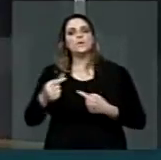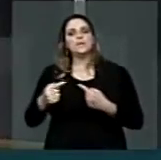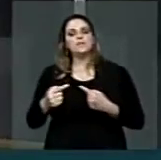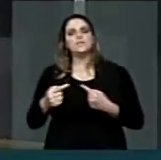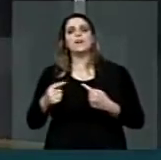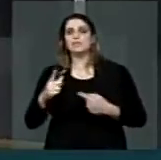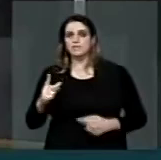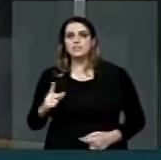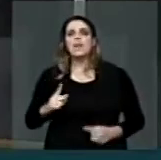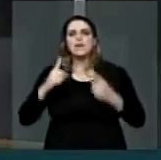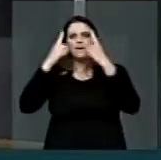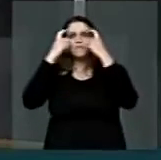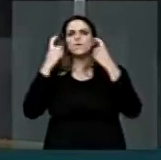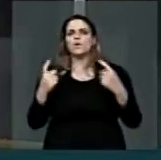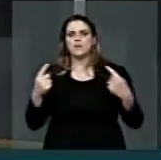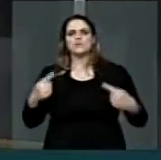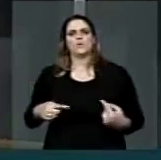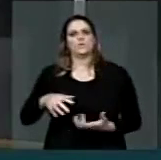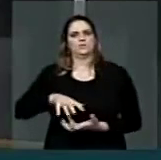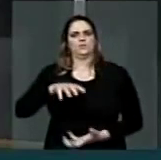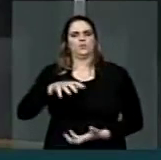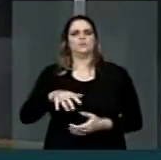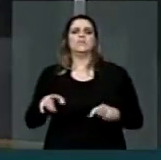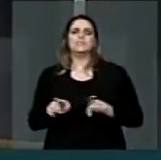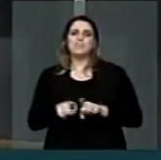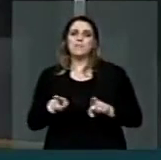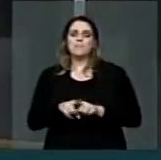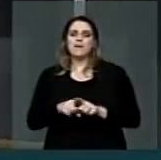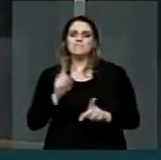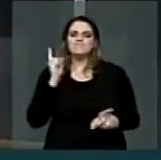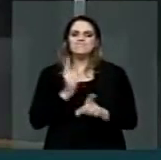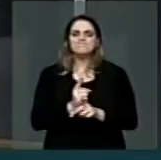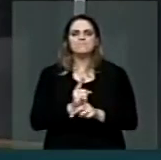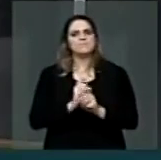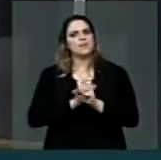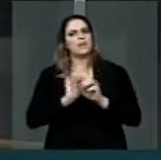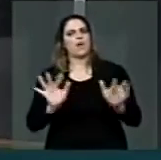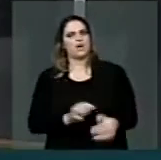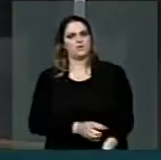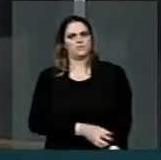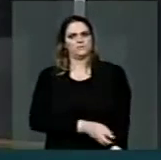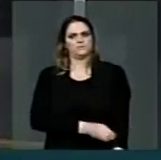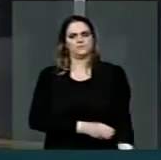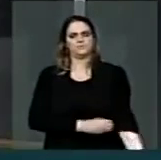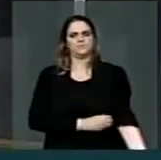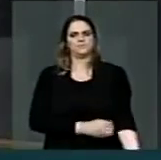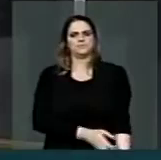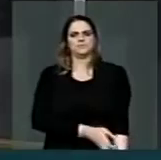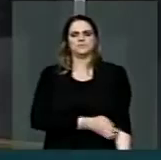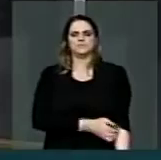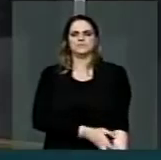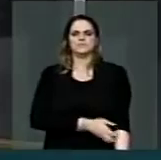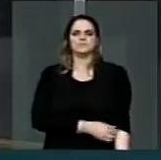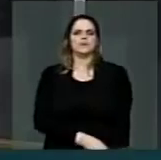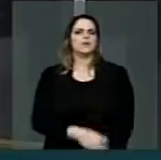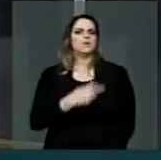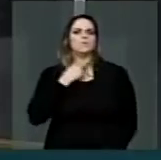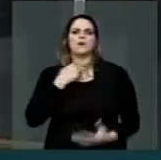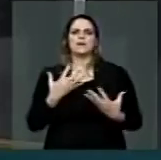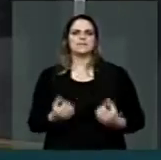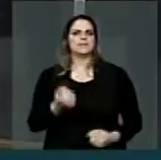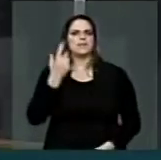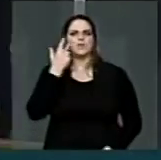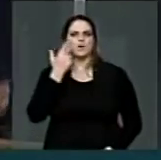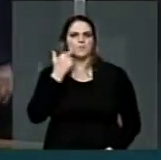da violência contra a pessoa idosa, bem como apontá-la, exemplo de qualquer outro tipo de violência, como anormal. A professora